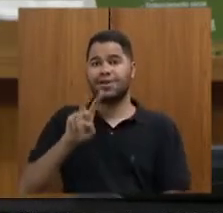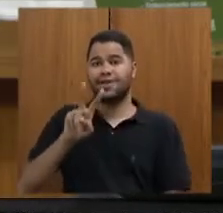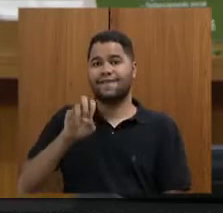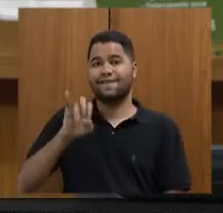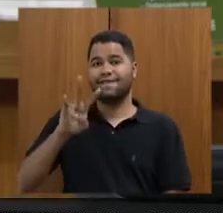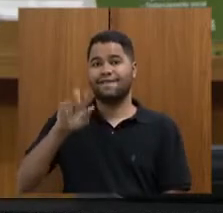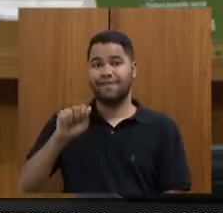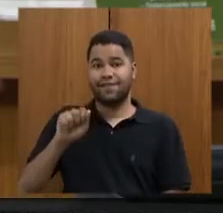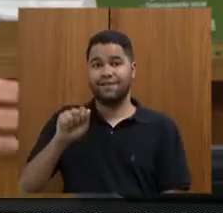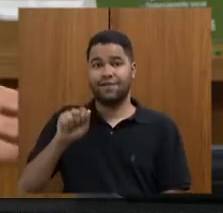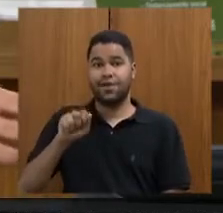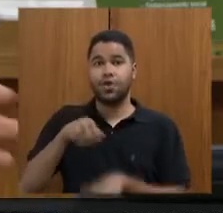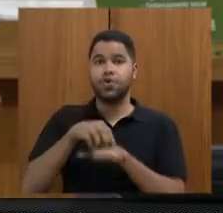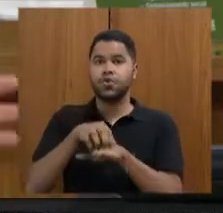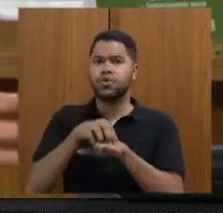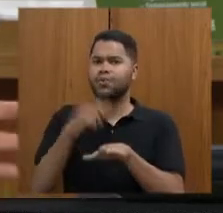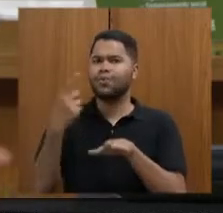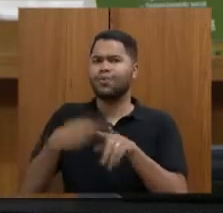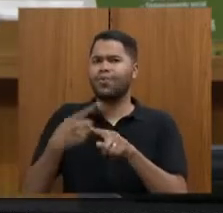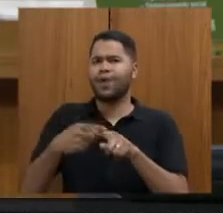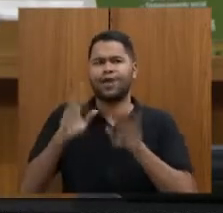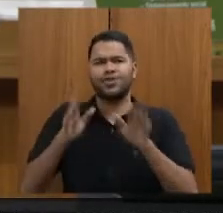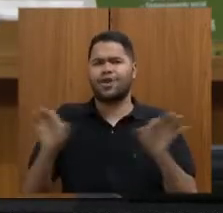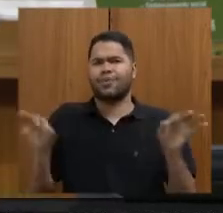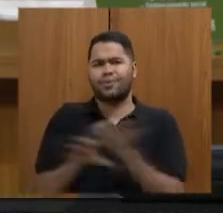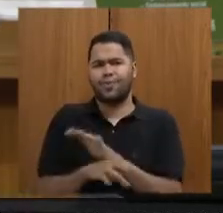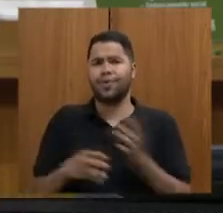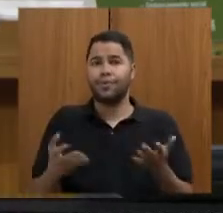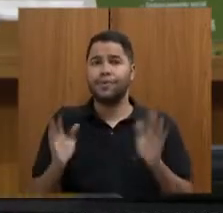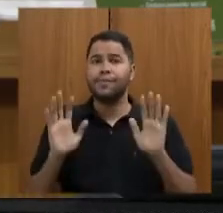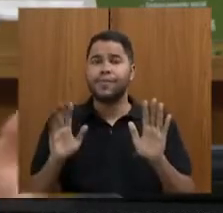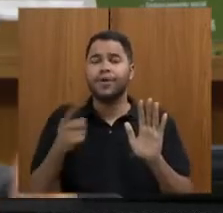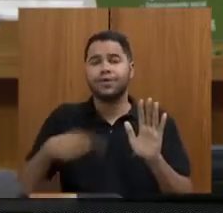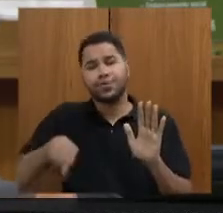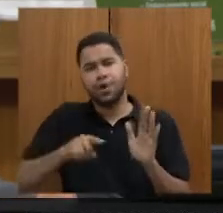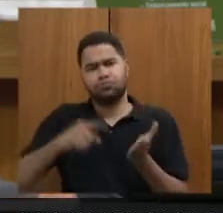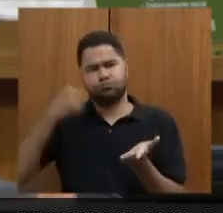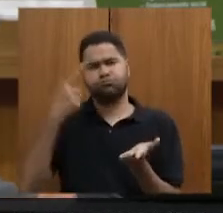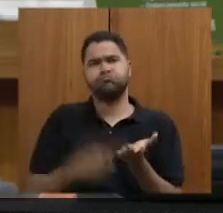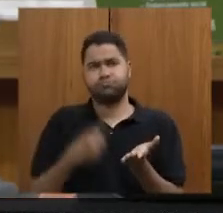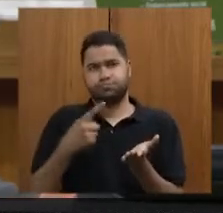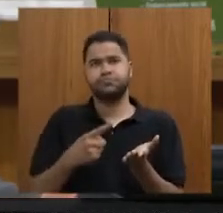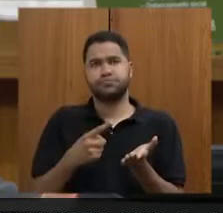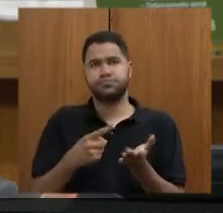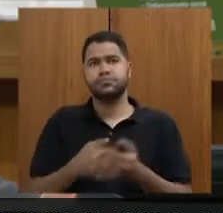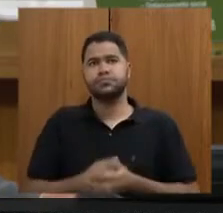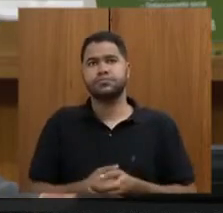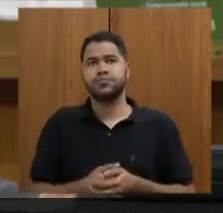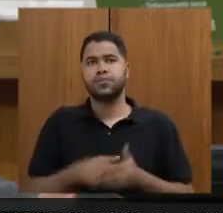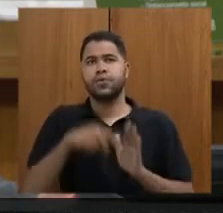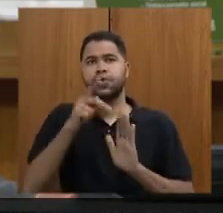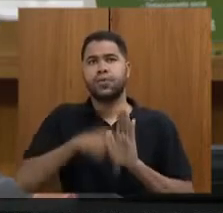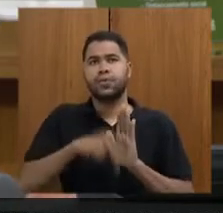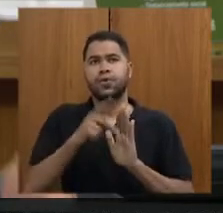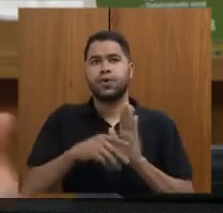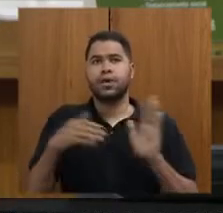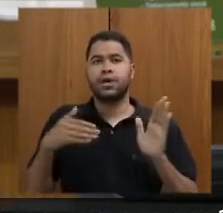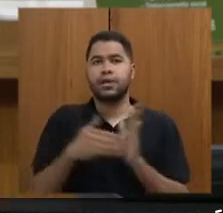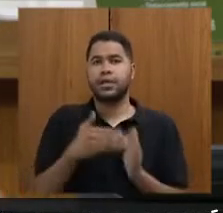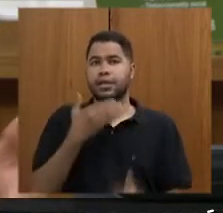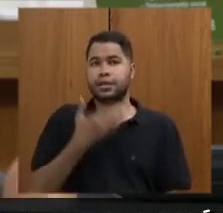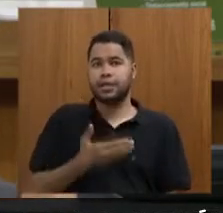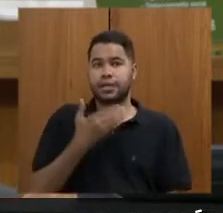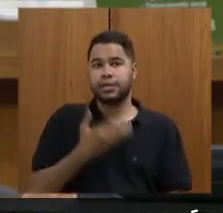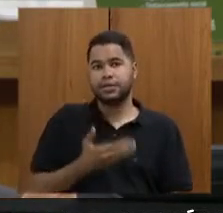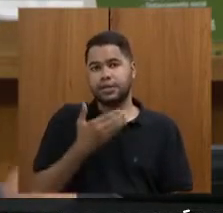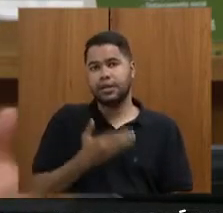turismo já reviveu, isso está claro. Mas, como nós temos um compromisso, o projeto foi lançado até dezembro de